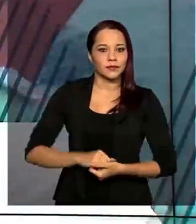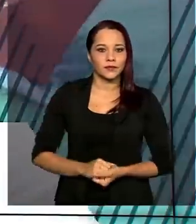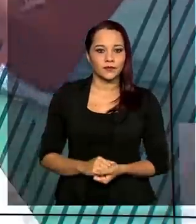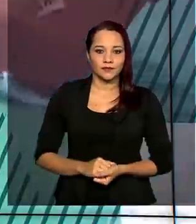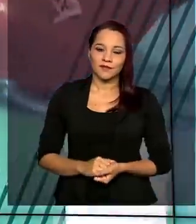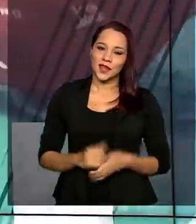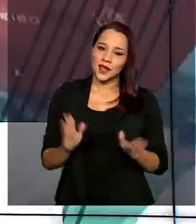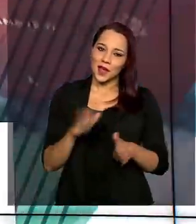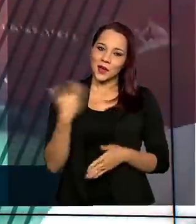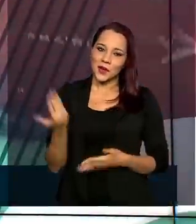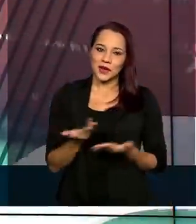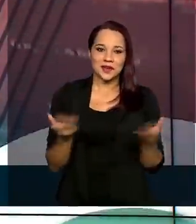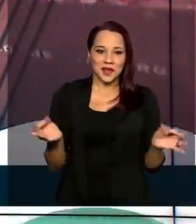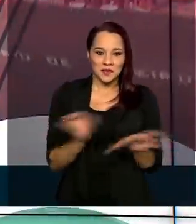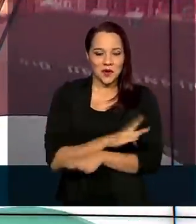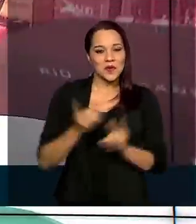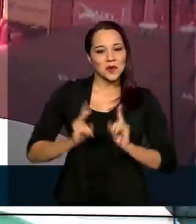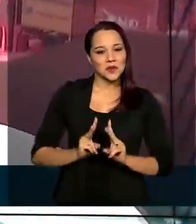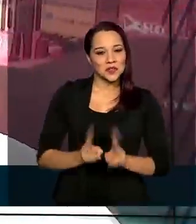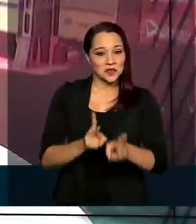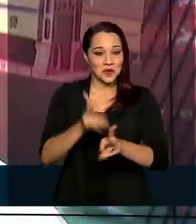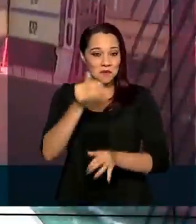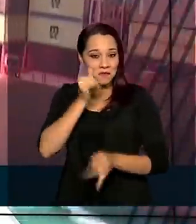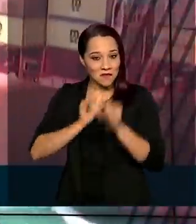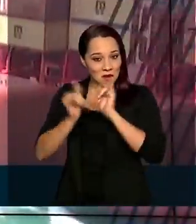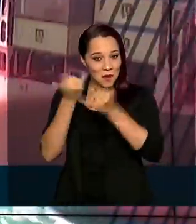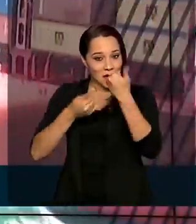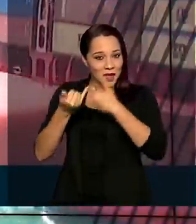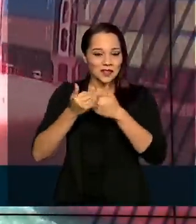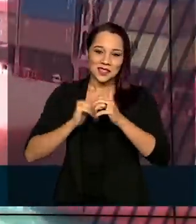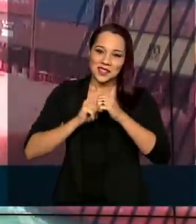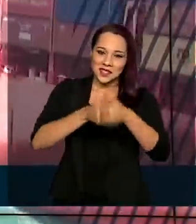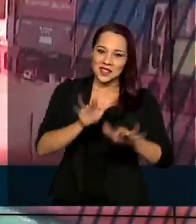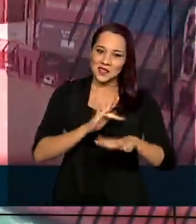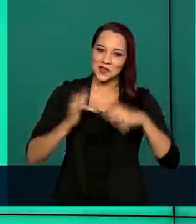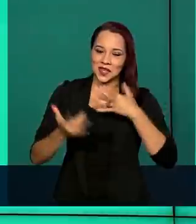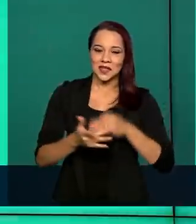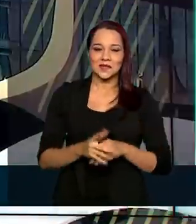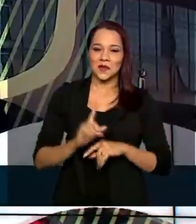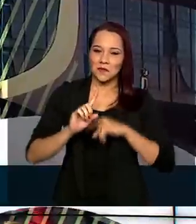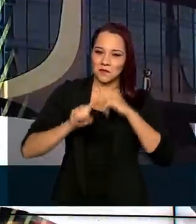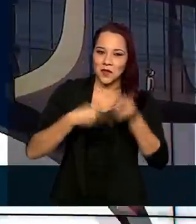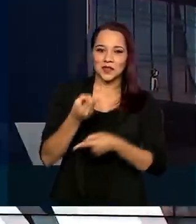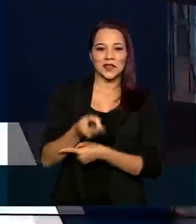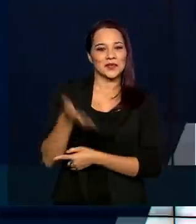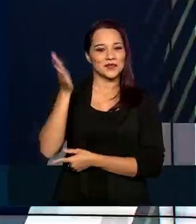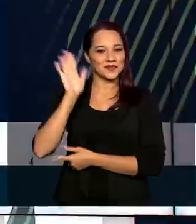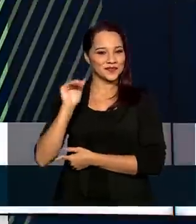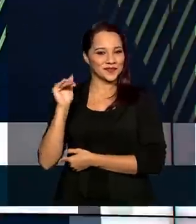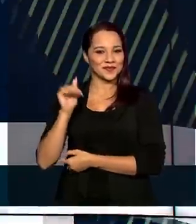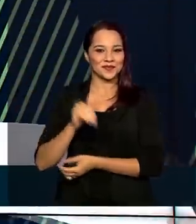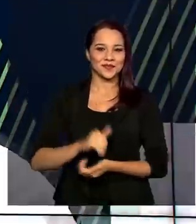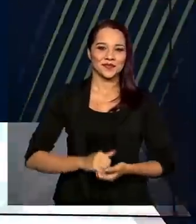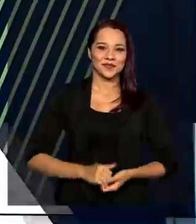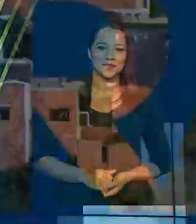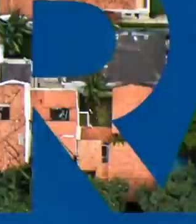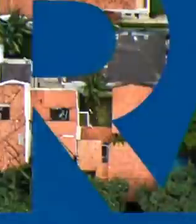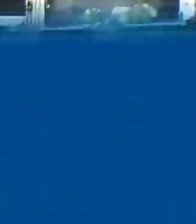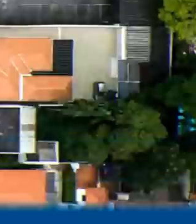A gente fica por aqui. Continue bem informado seguindo as nossas redes sociais. Eu volto na próxima edição. Até já!